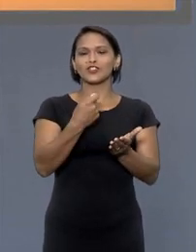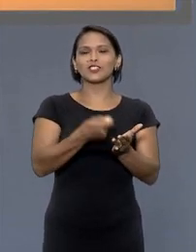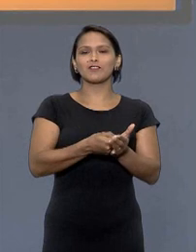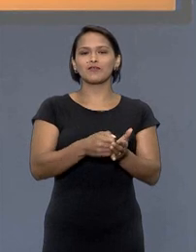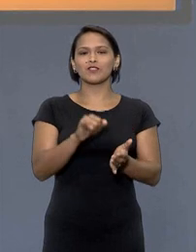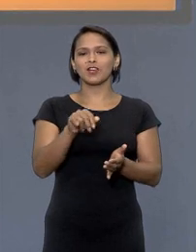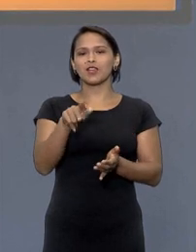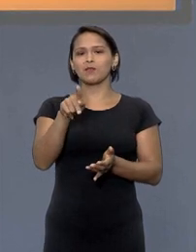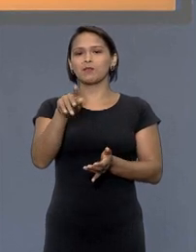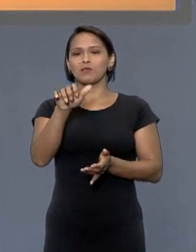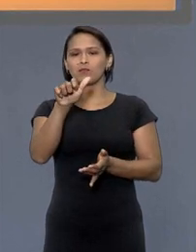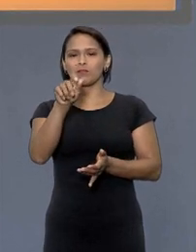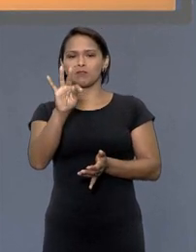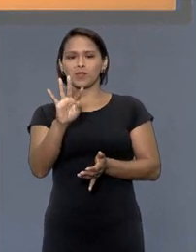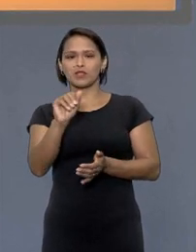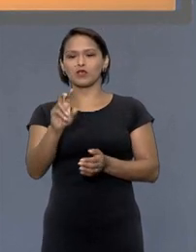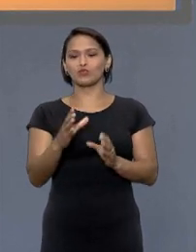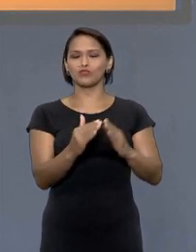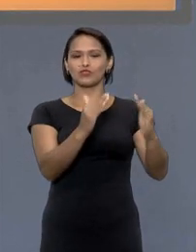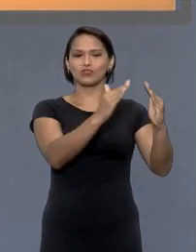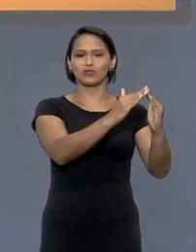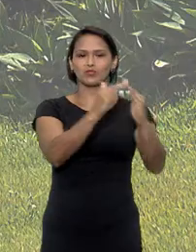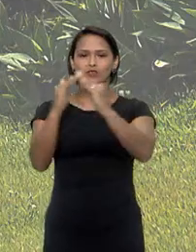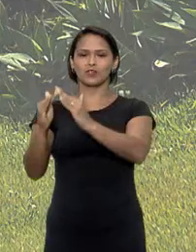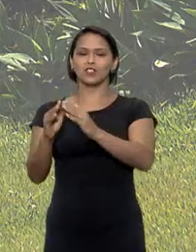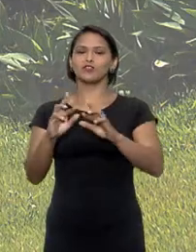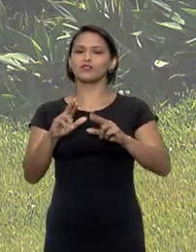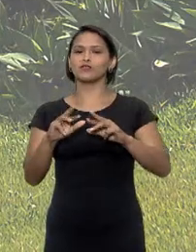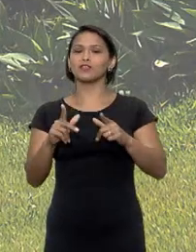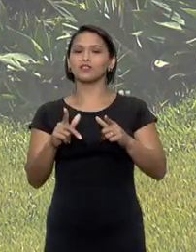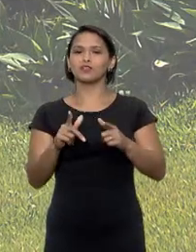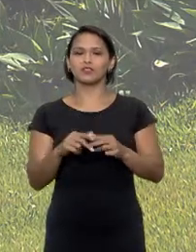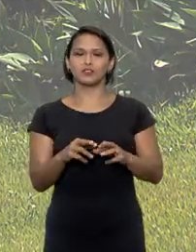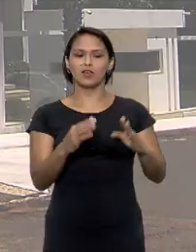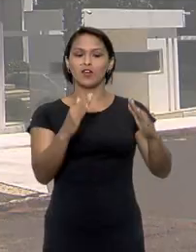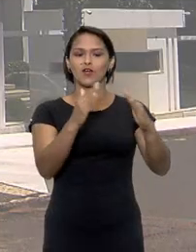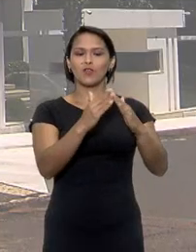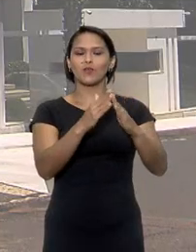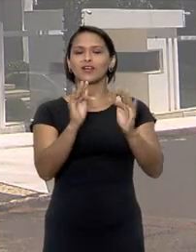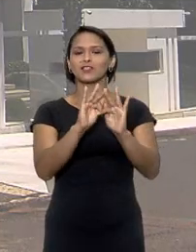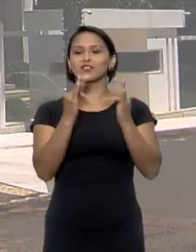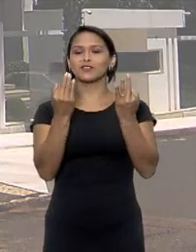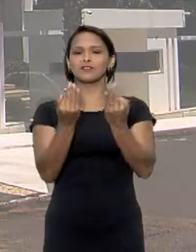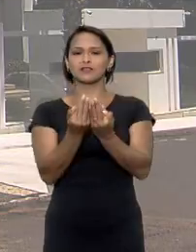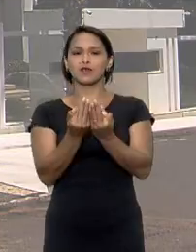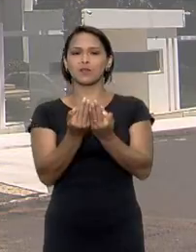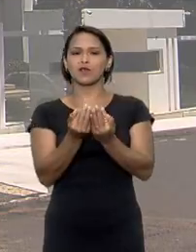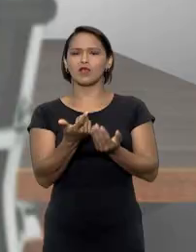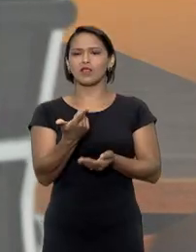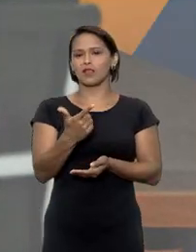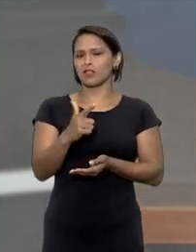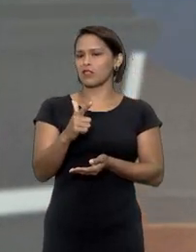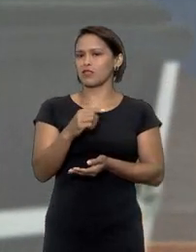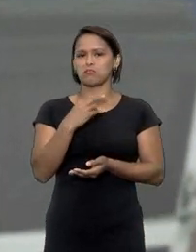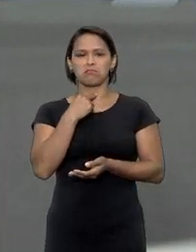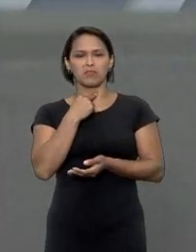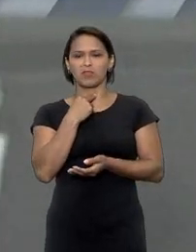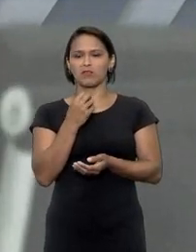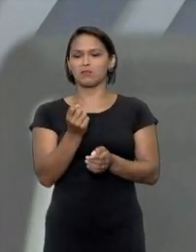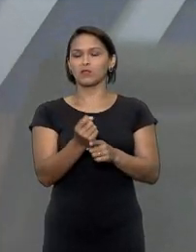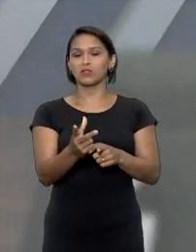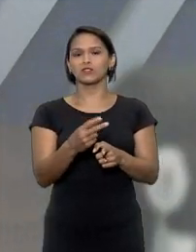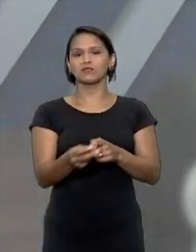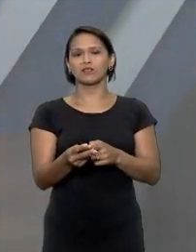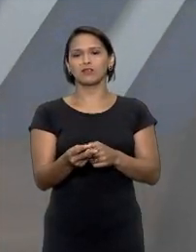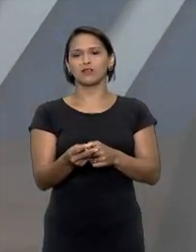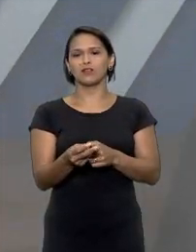reembolso de IPTU de outro imóvel acompanhe o imóvel de família é um bem empenhorável esse entendimento